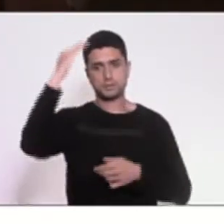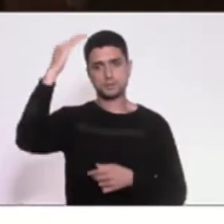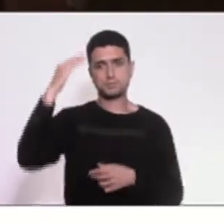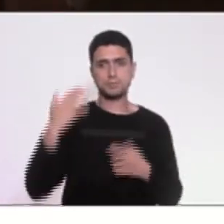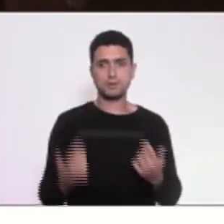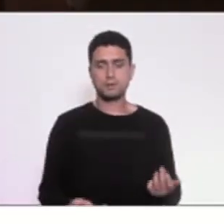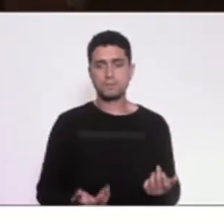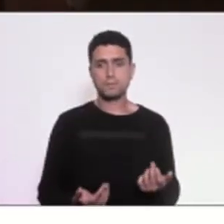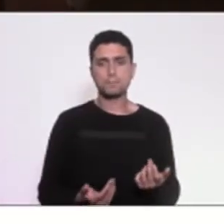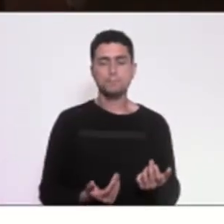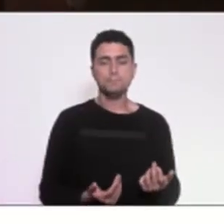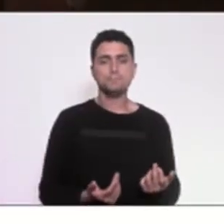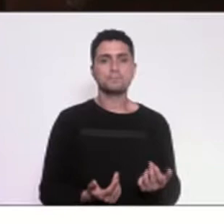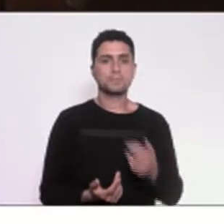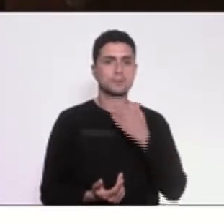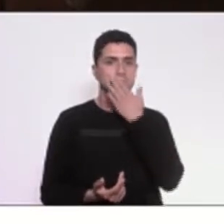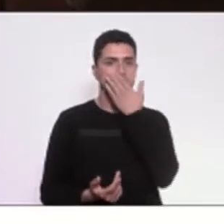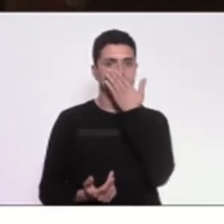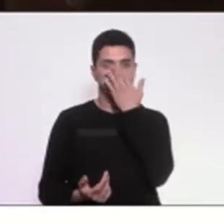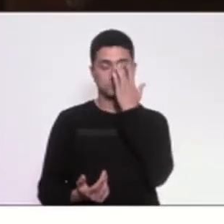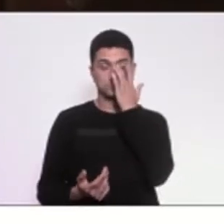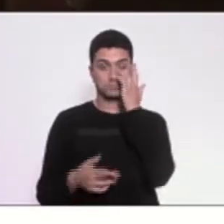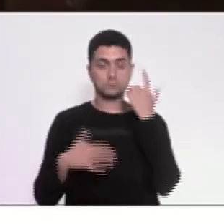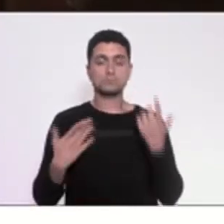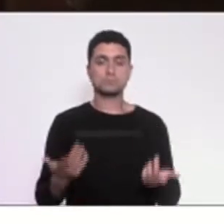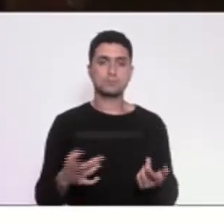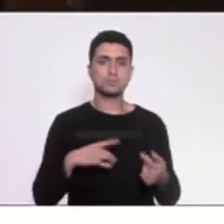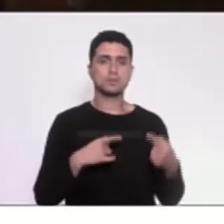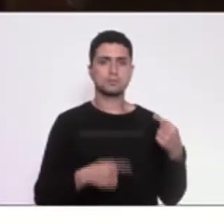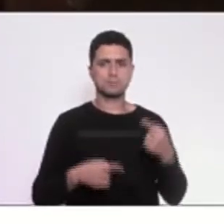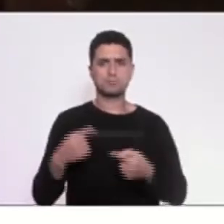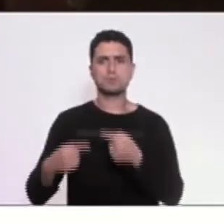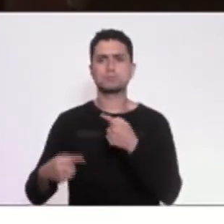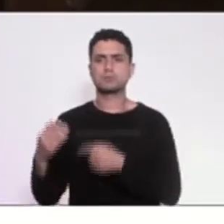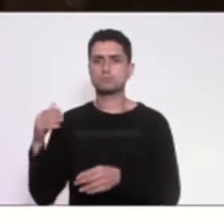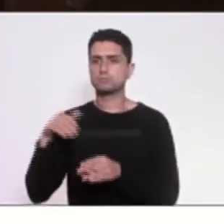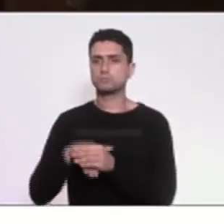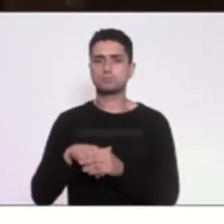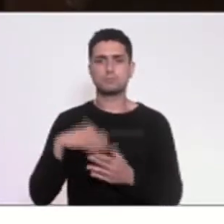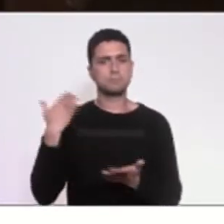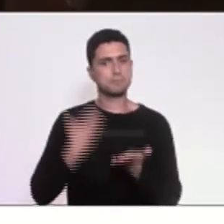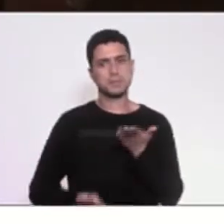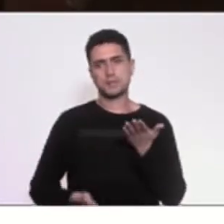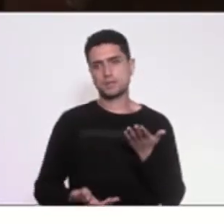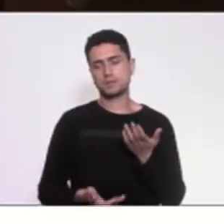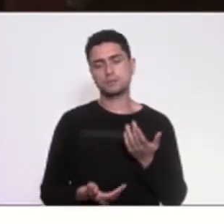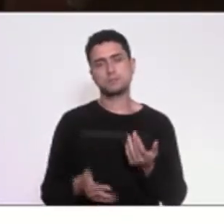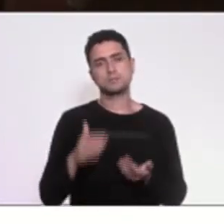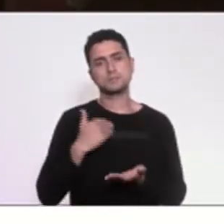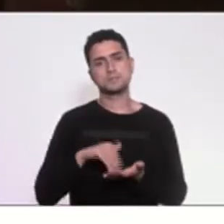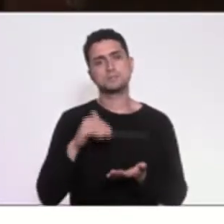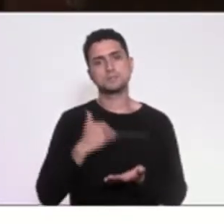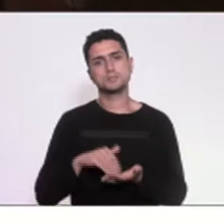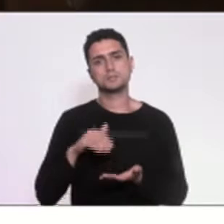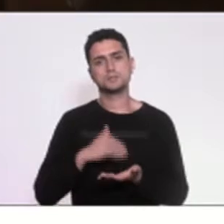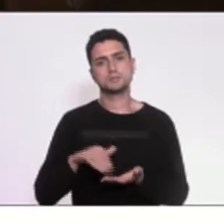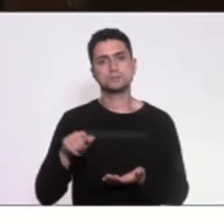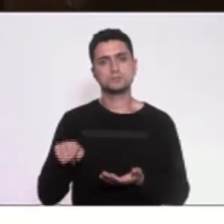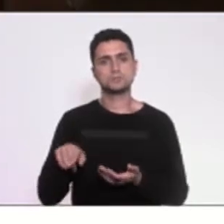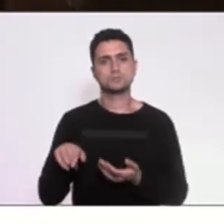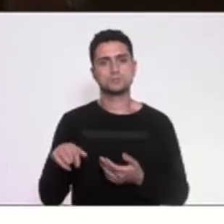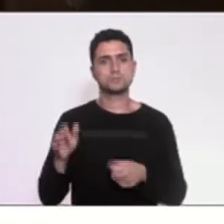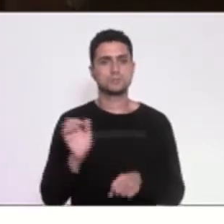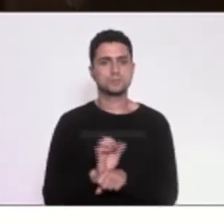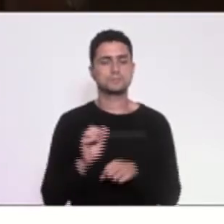o governo do Estado disputou a presidência do Conselho Construtivo e perdeu. O secretário Juarez Fialho, secretário de Estado das Cidades,